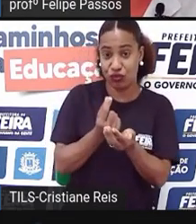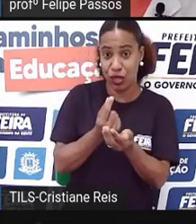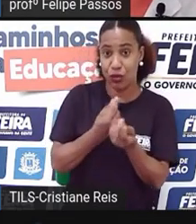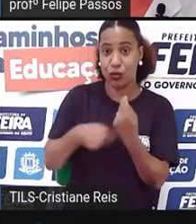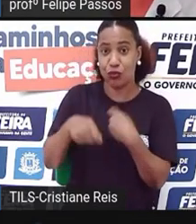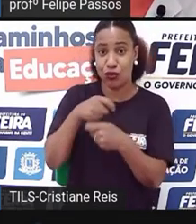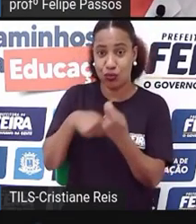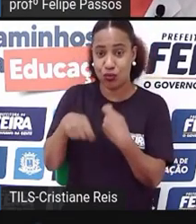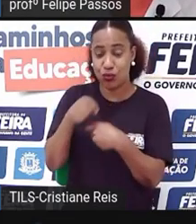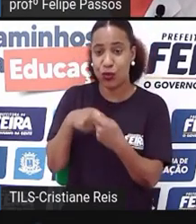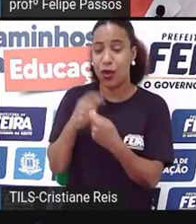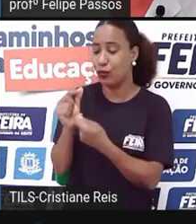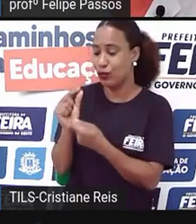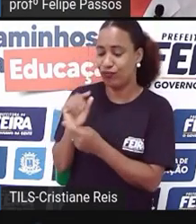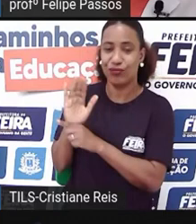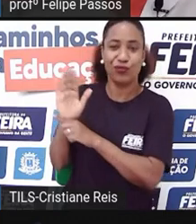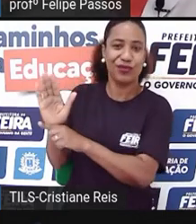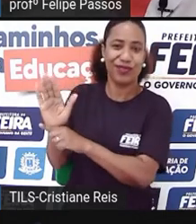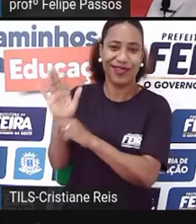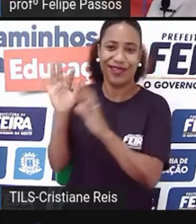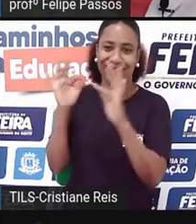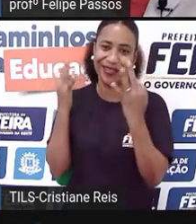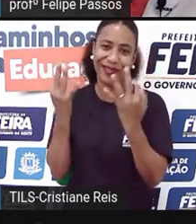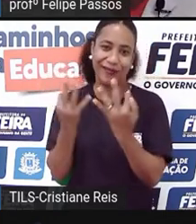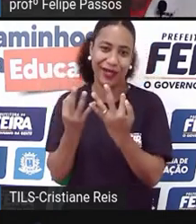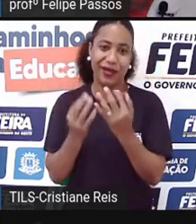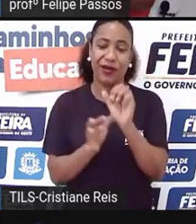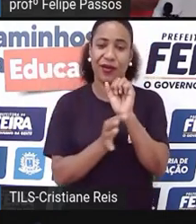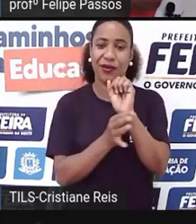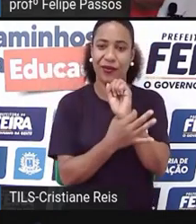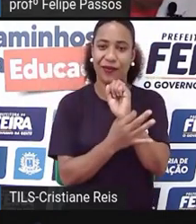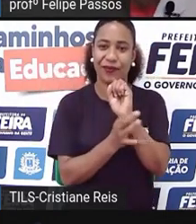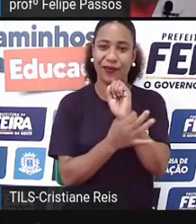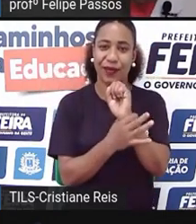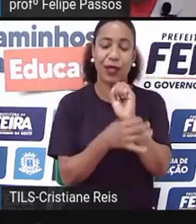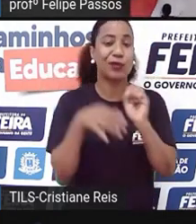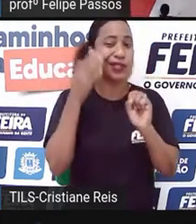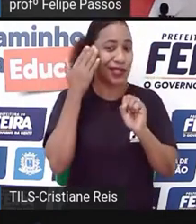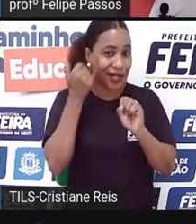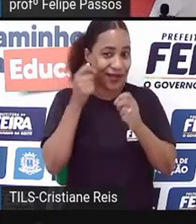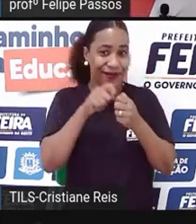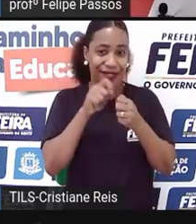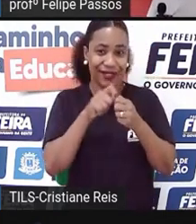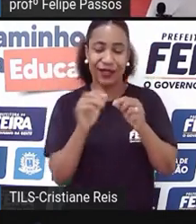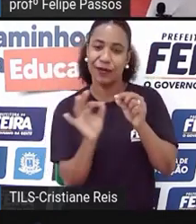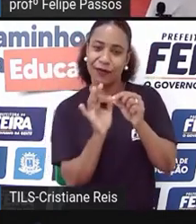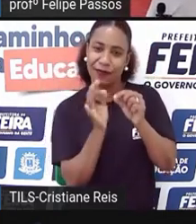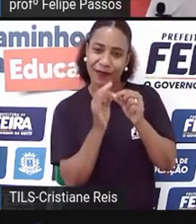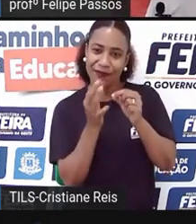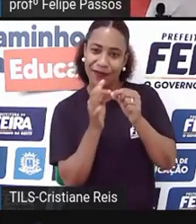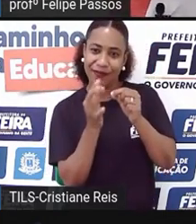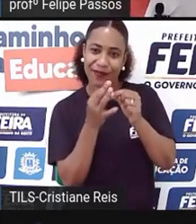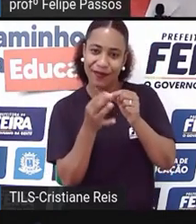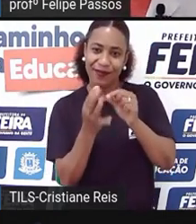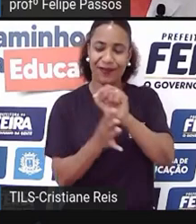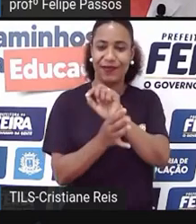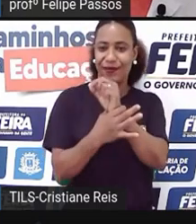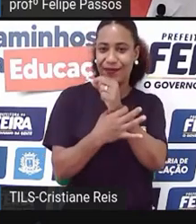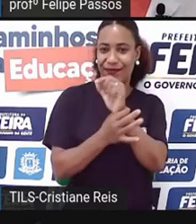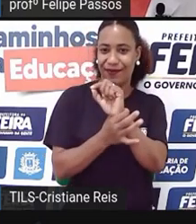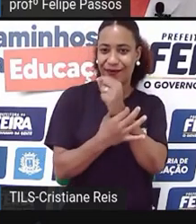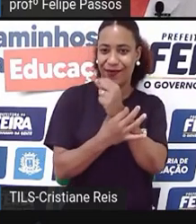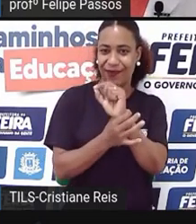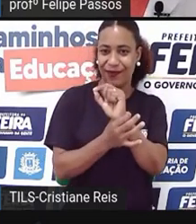estamos aqui para isso. Eu quero vender a pulseira porque é o que eu sei fazer, é uma arte que me dá prazer e é bem